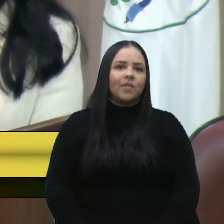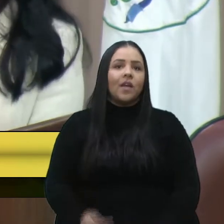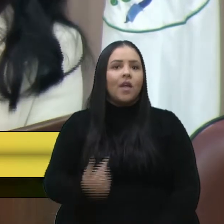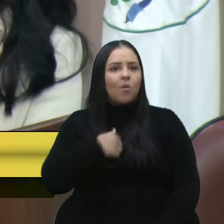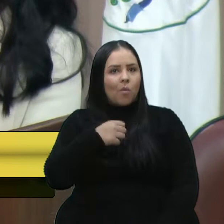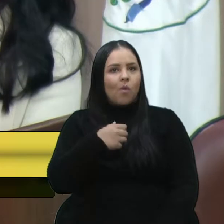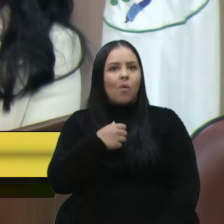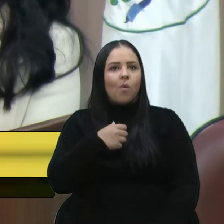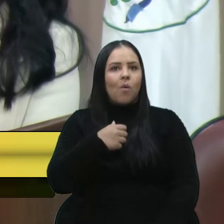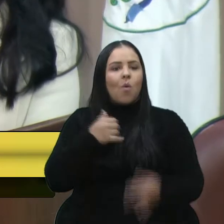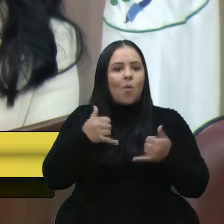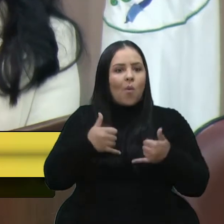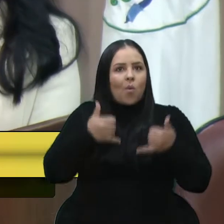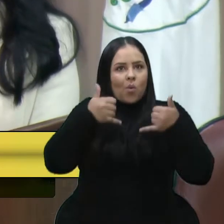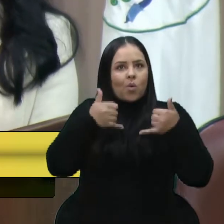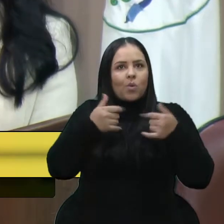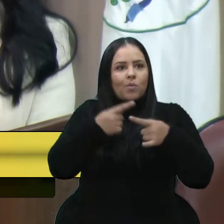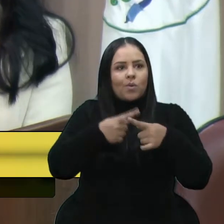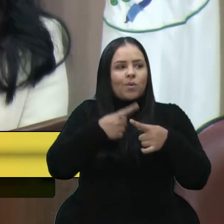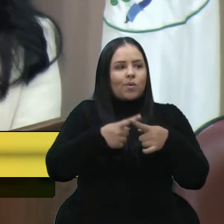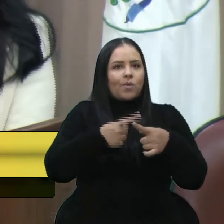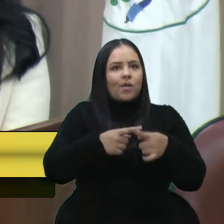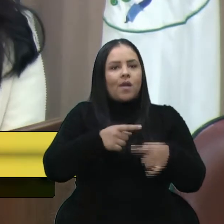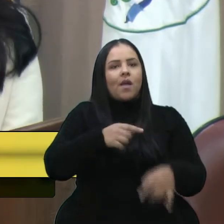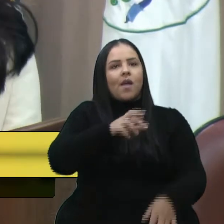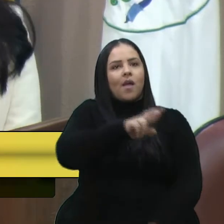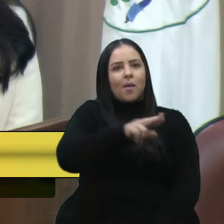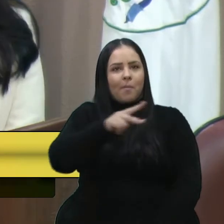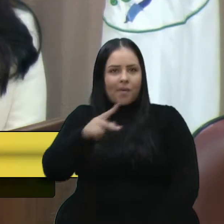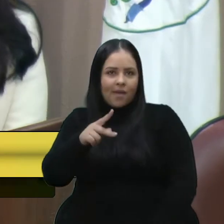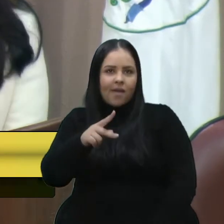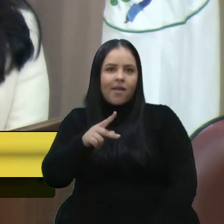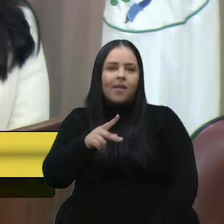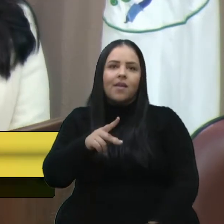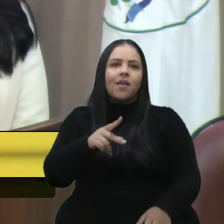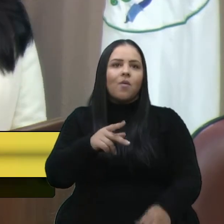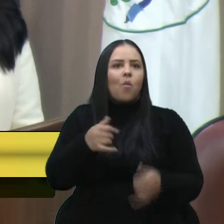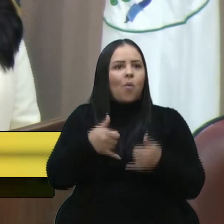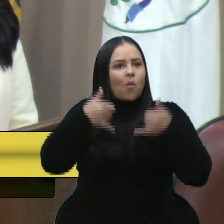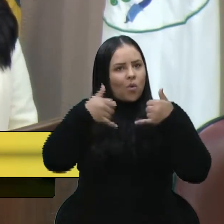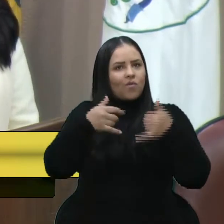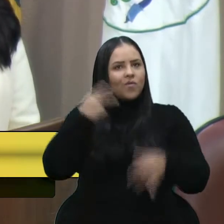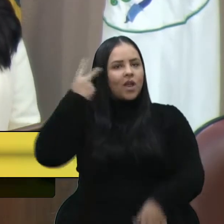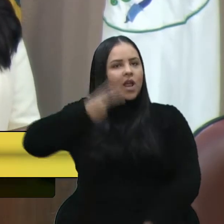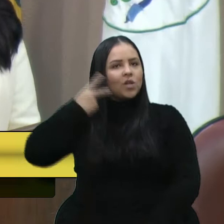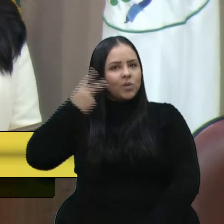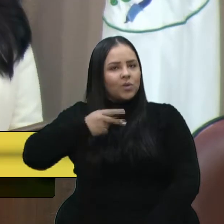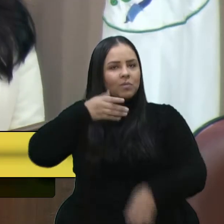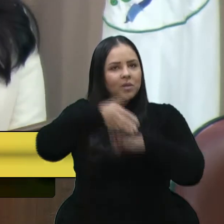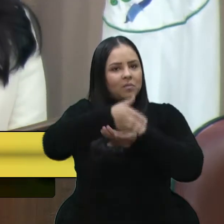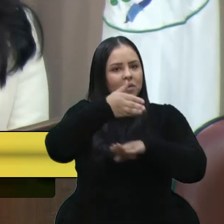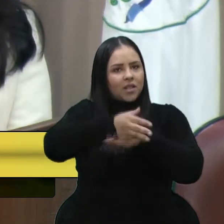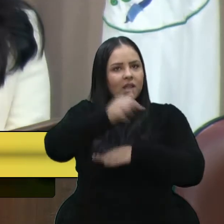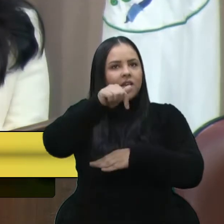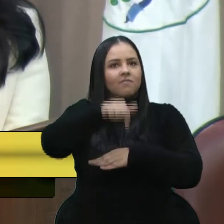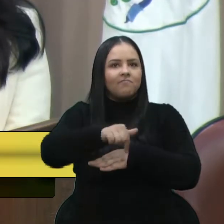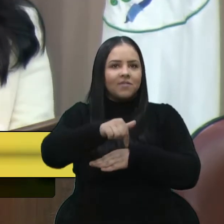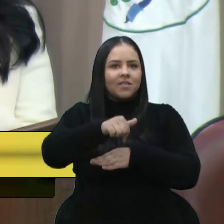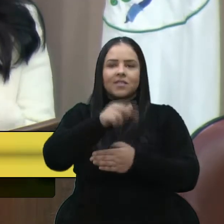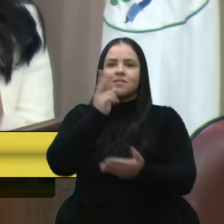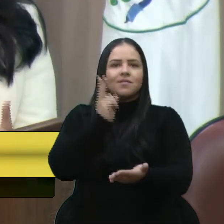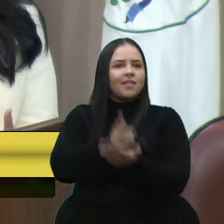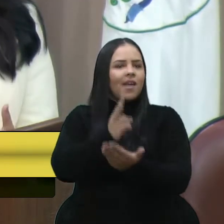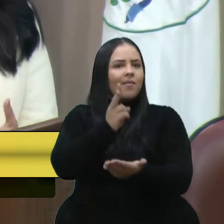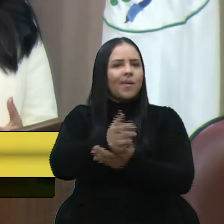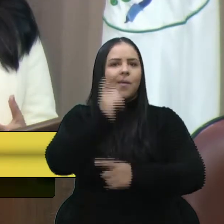como relações públicas, e muito mesmo me orgulha como vereadora dessa Casa Legislativa que está, sim, sempre